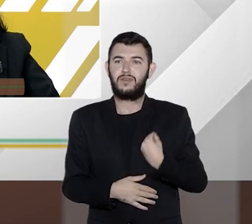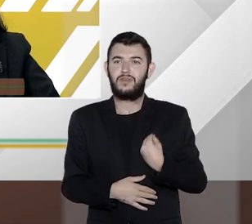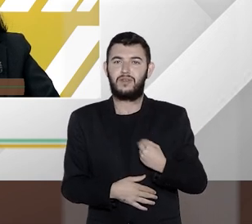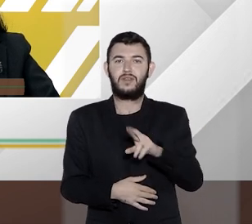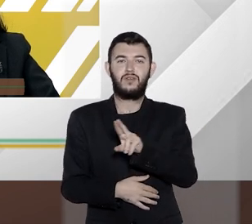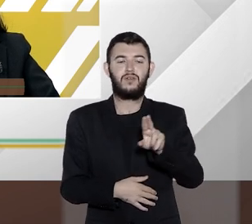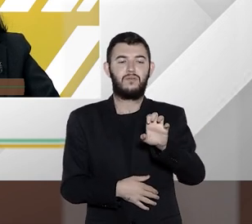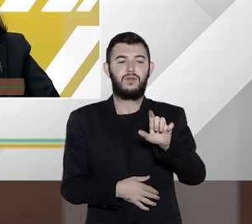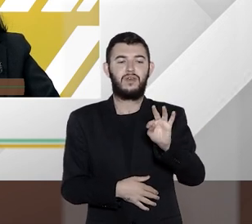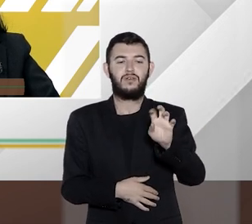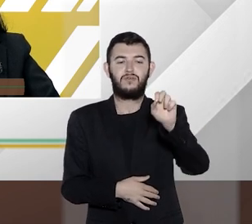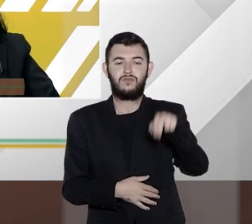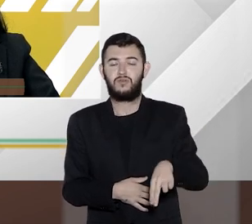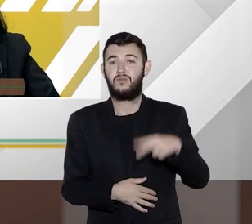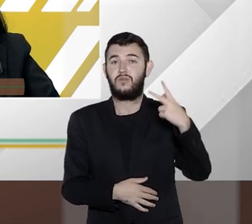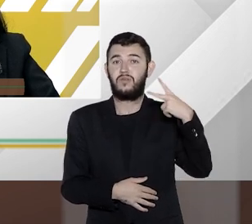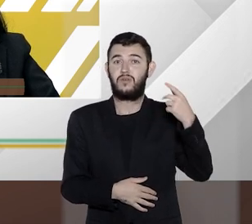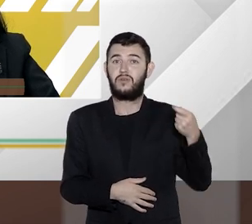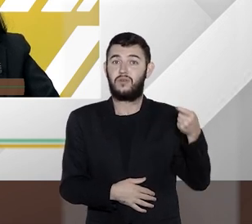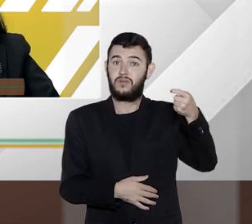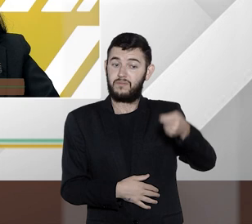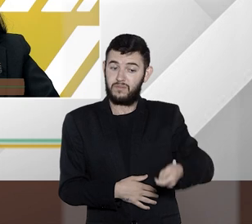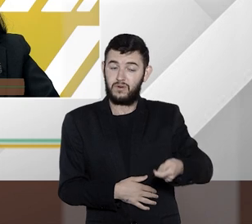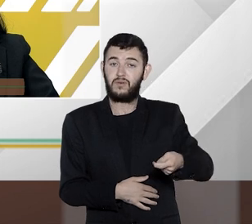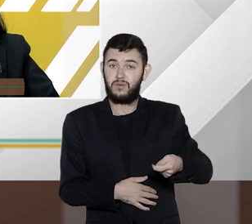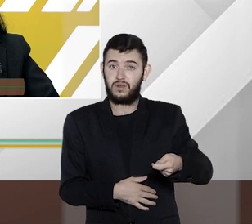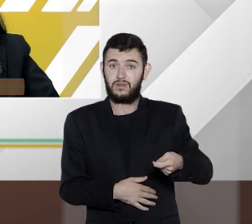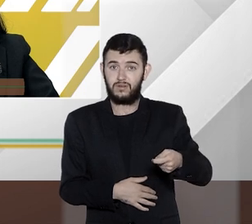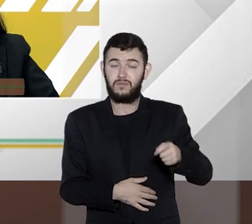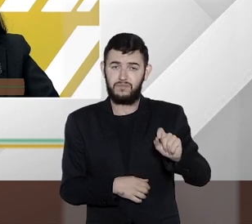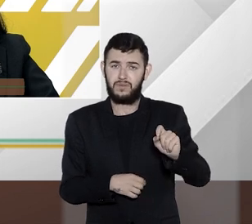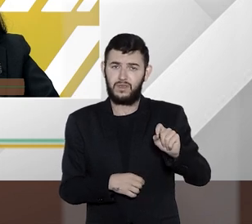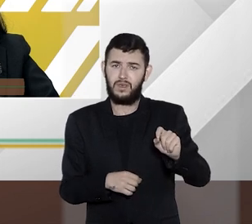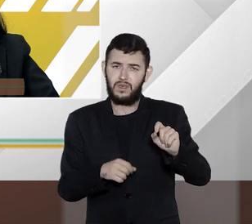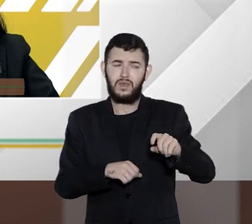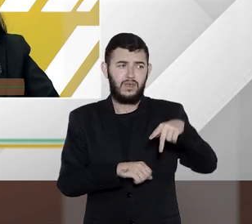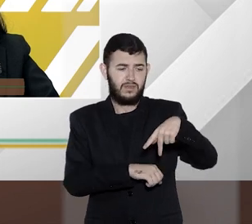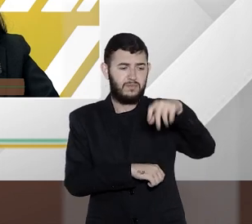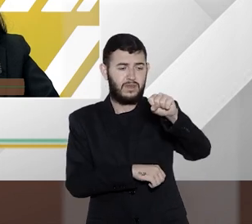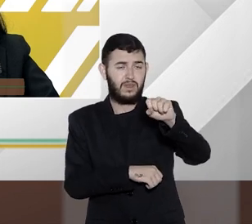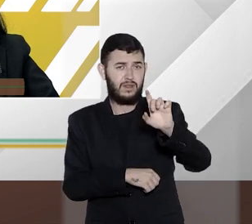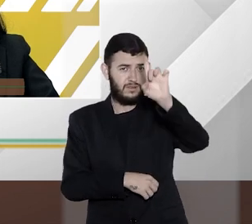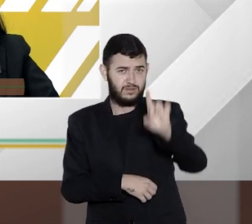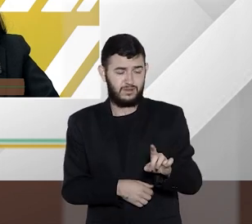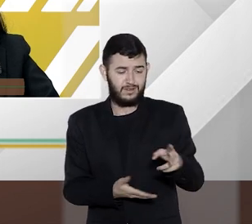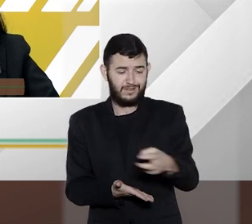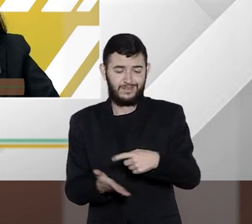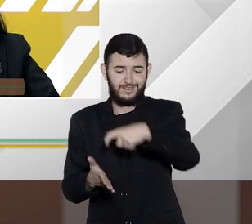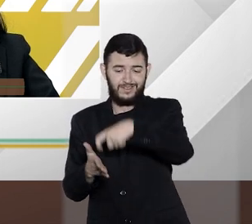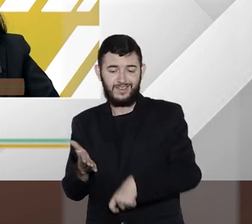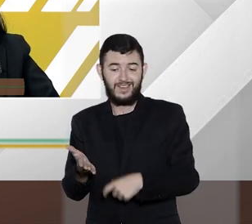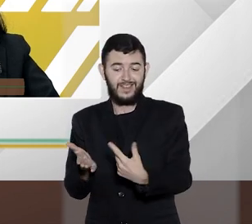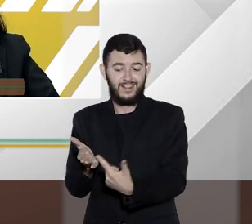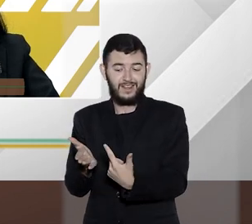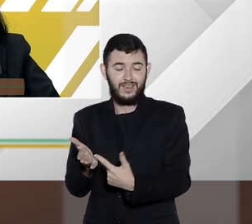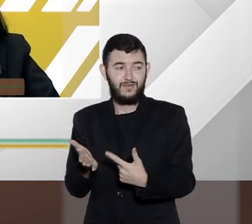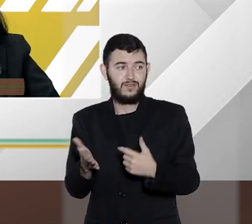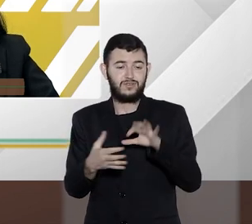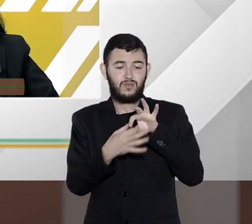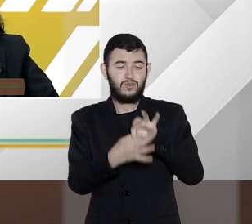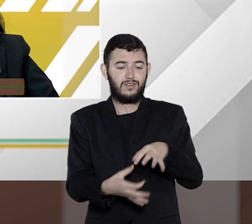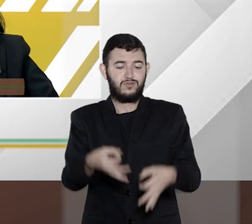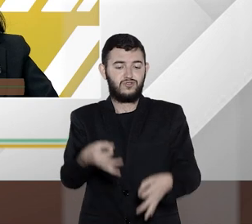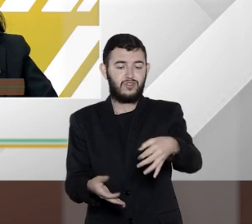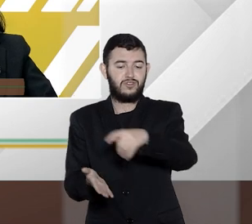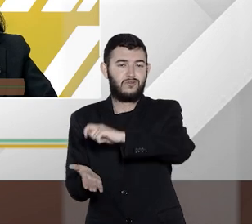Kramer é procurador do Estado do Paraná, especialista em direito tributário e escritor de livros jurídicos. Seja muito